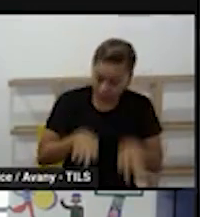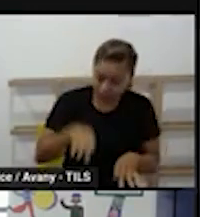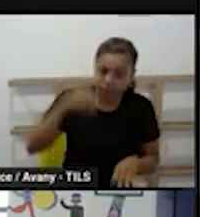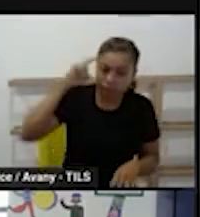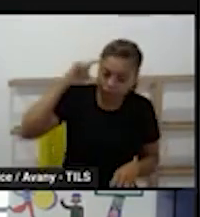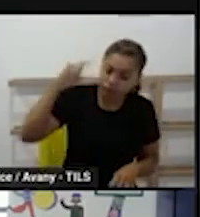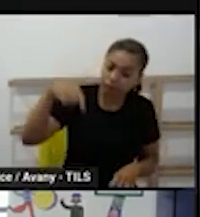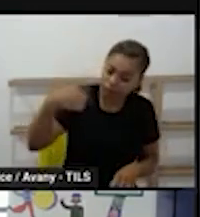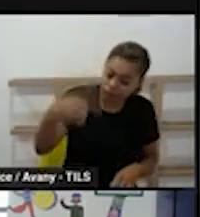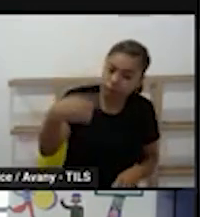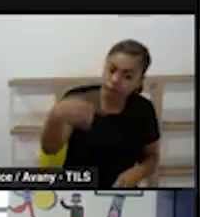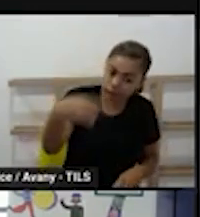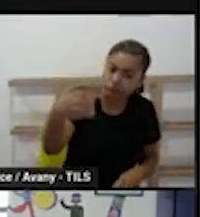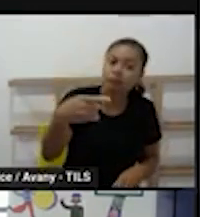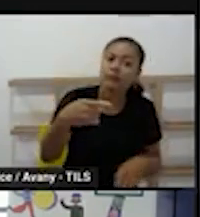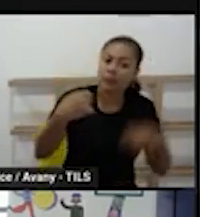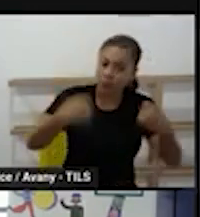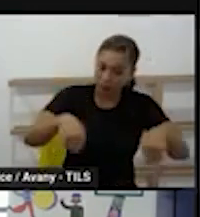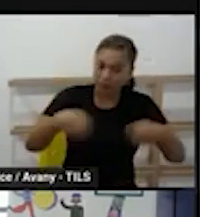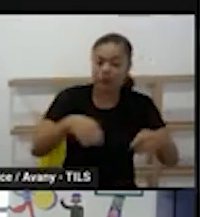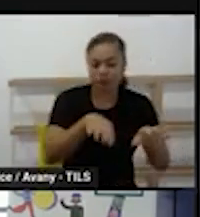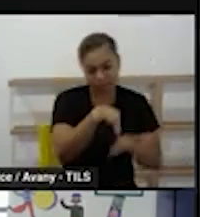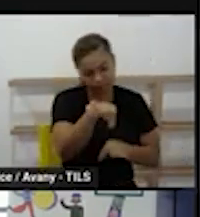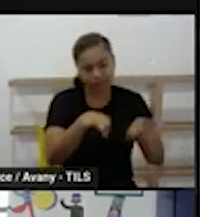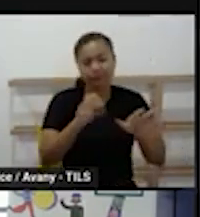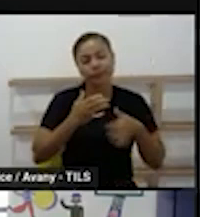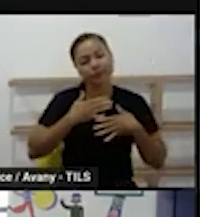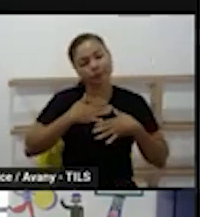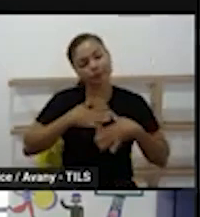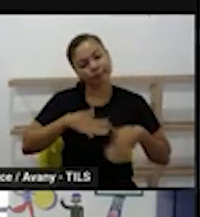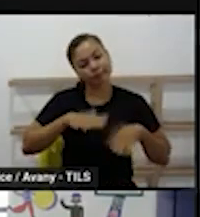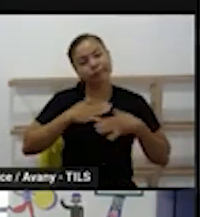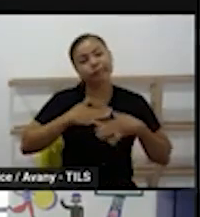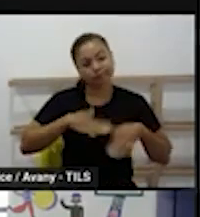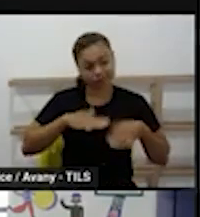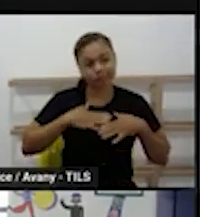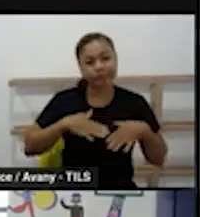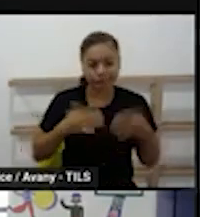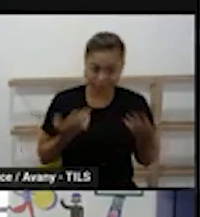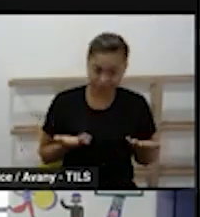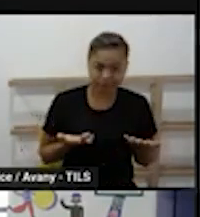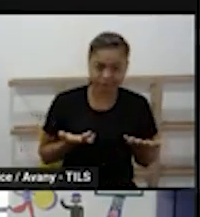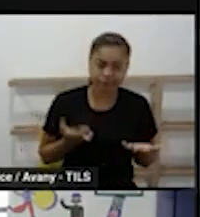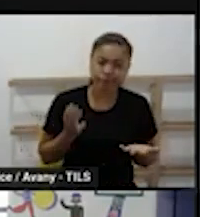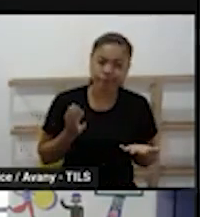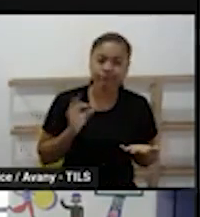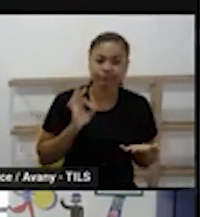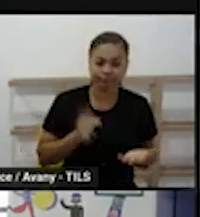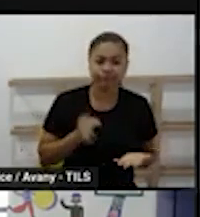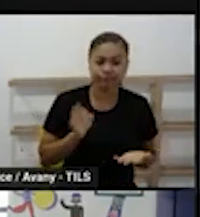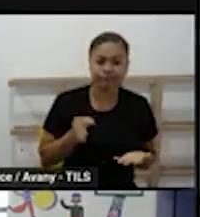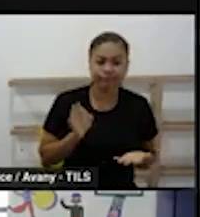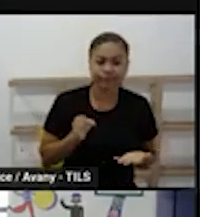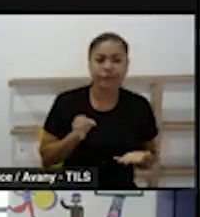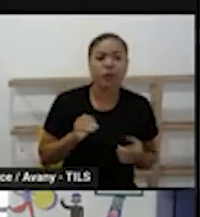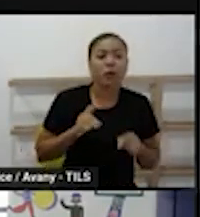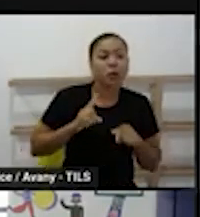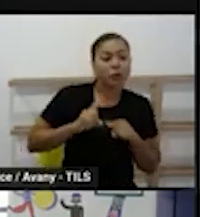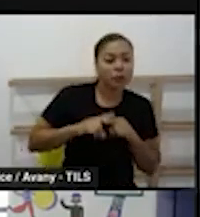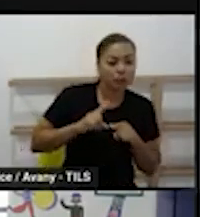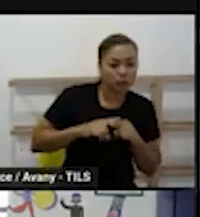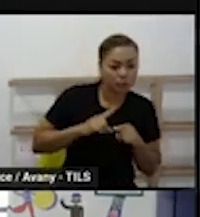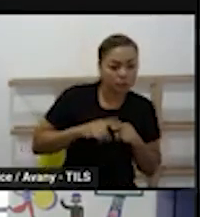traz organização e tranquilidade para o professor é isso mesmo né é um momento é um instrumento para